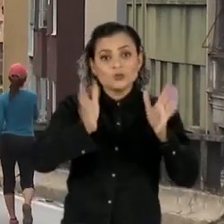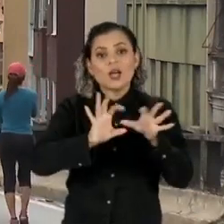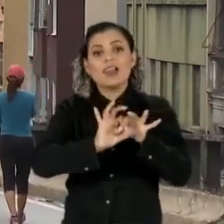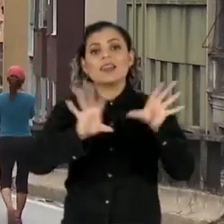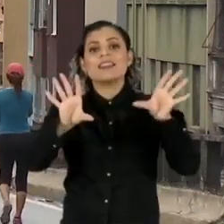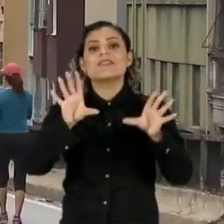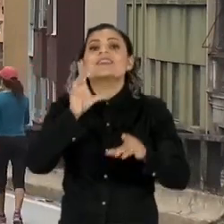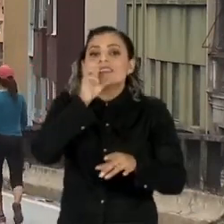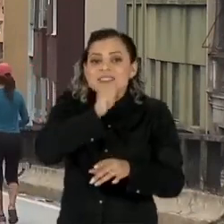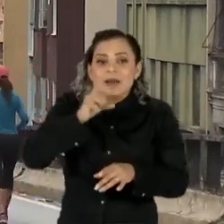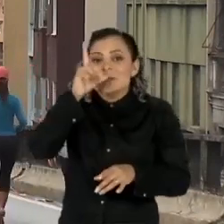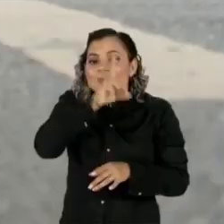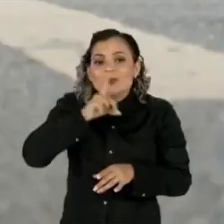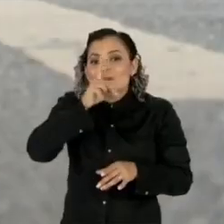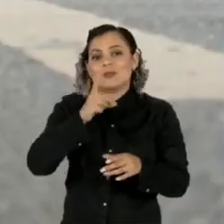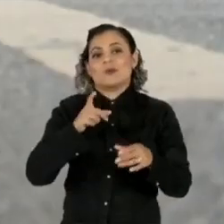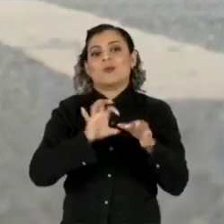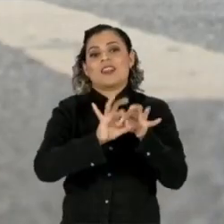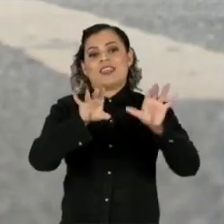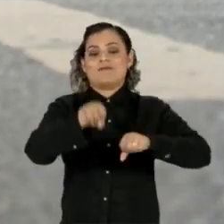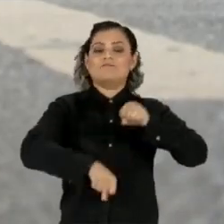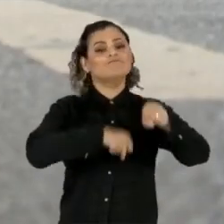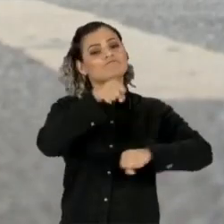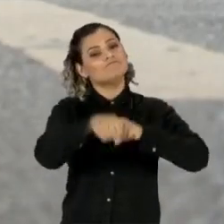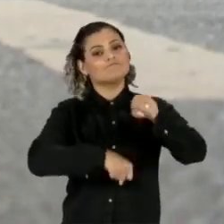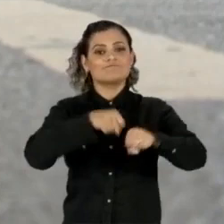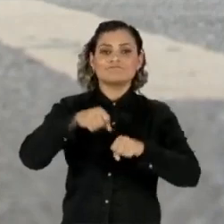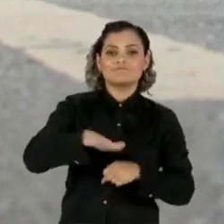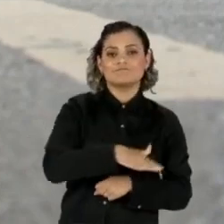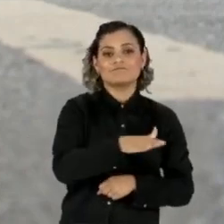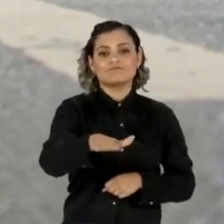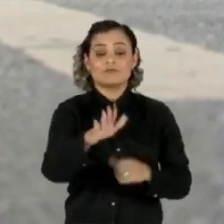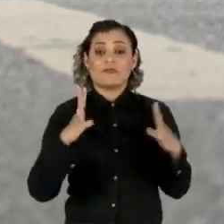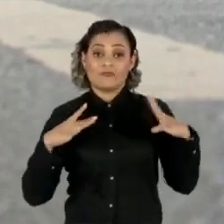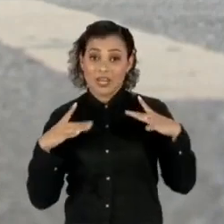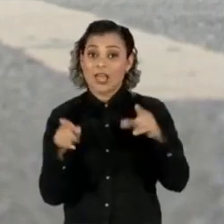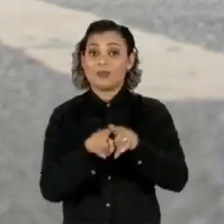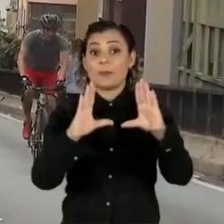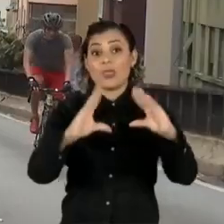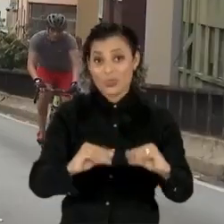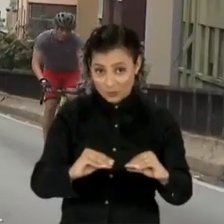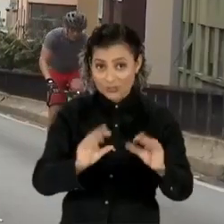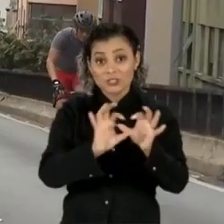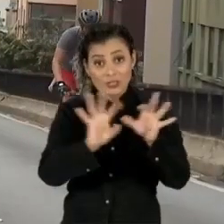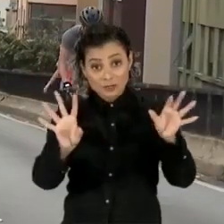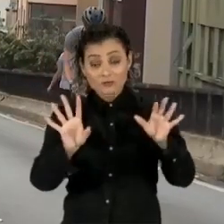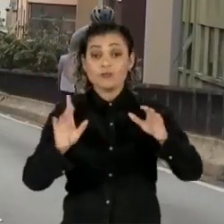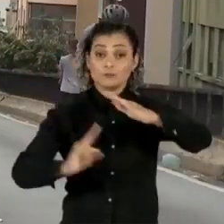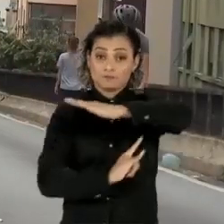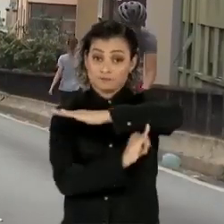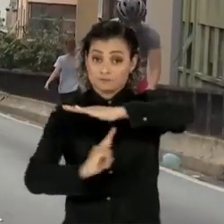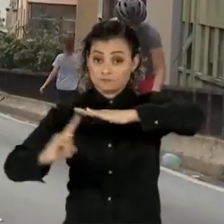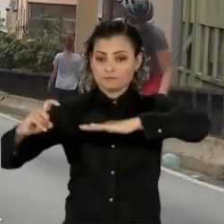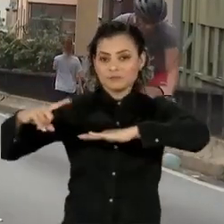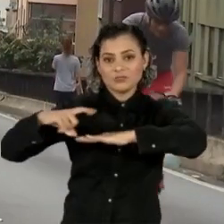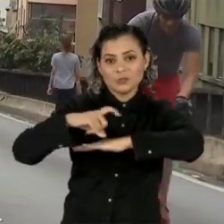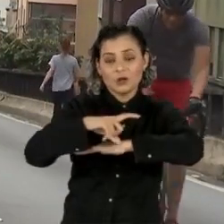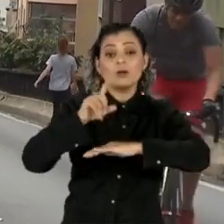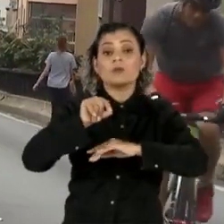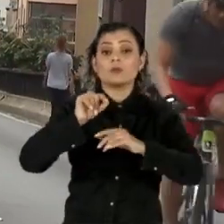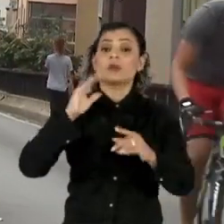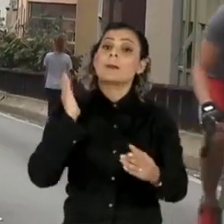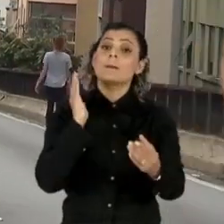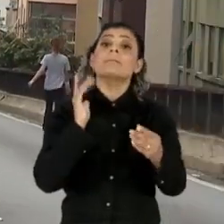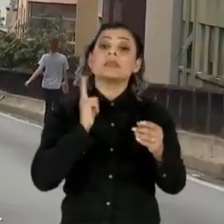apenas para pedestres e ciclistas aos fins de semana, feriados e durante a noite. O Parque do Minhocão era alvo de uma